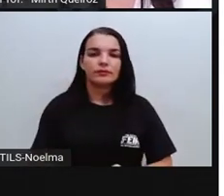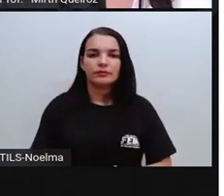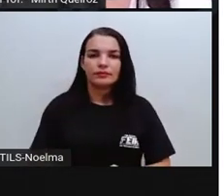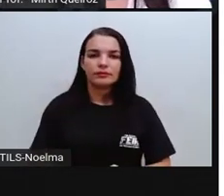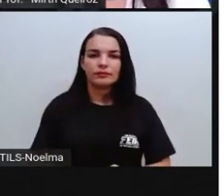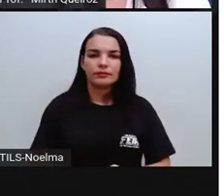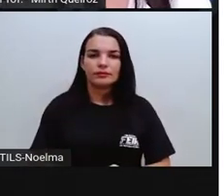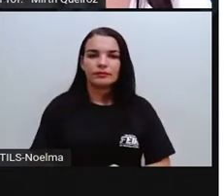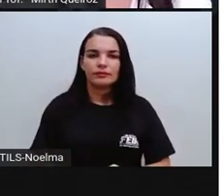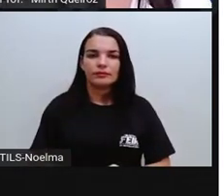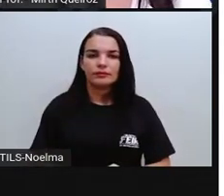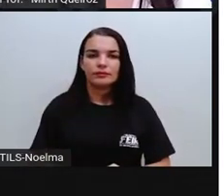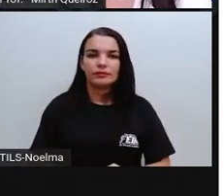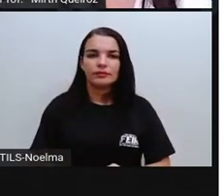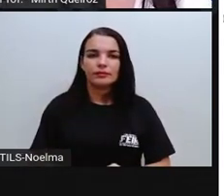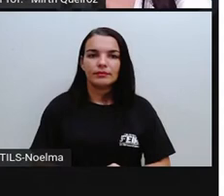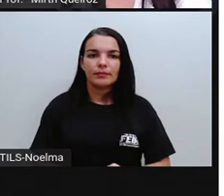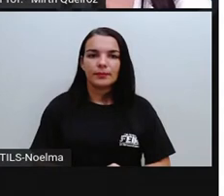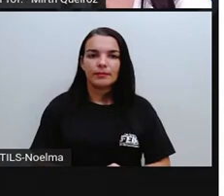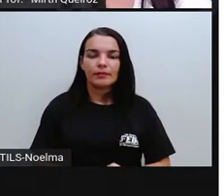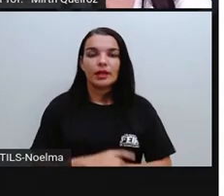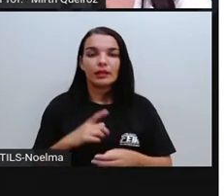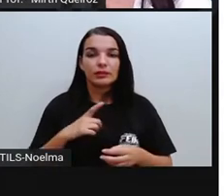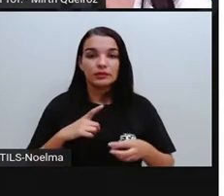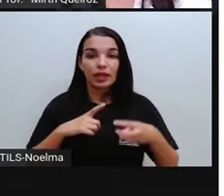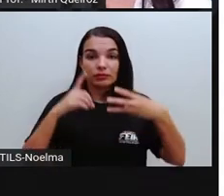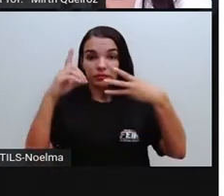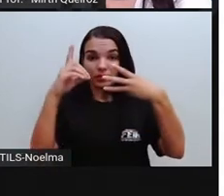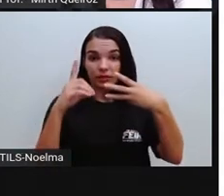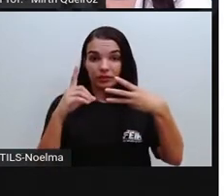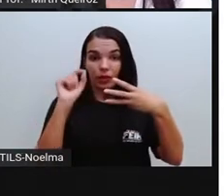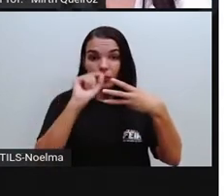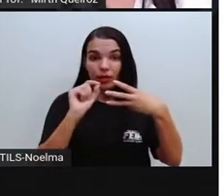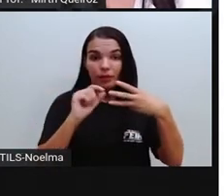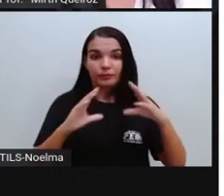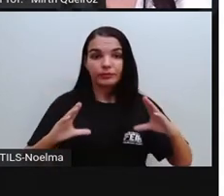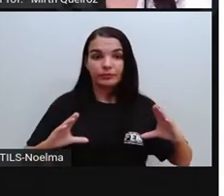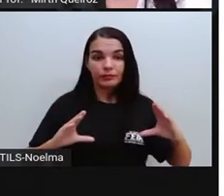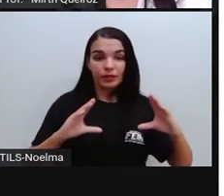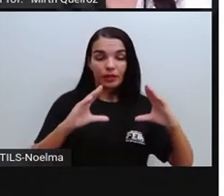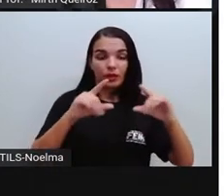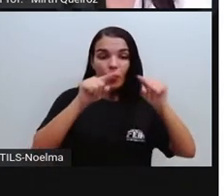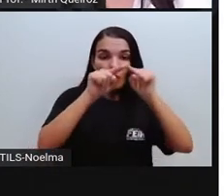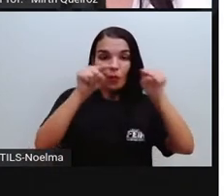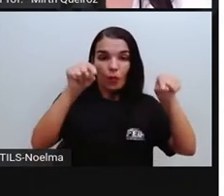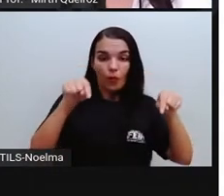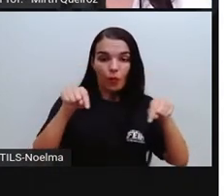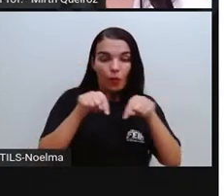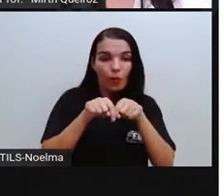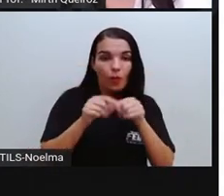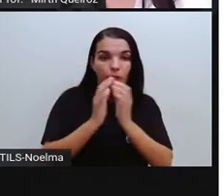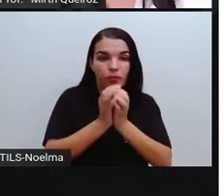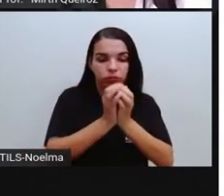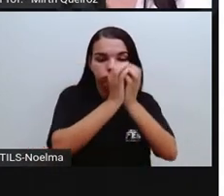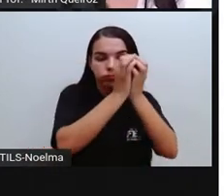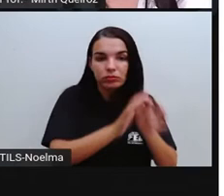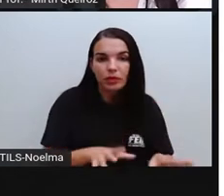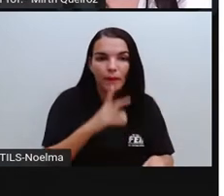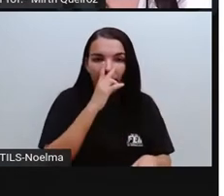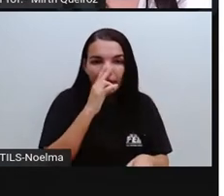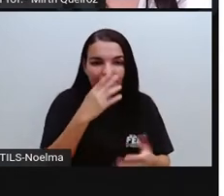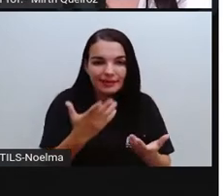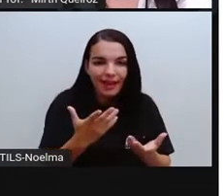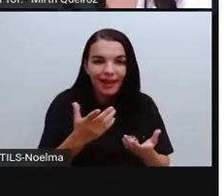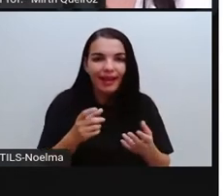sólidos geométricos. Como sólidos geométricos, nós temos o cubo, a esfera, o cone, o